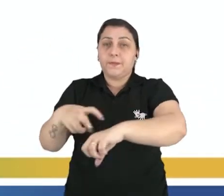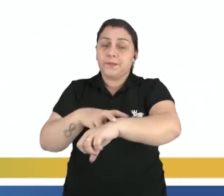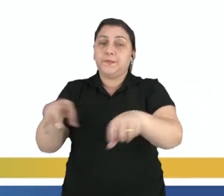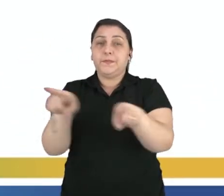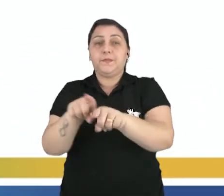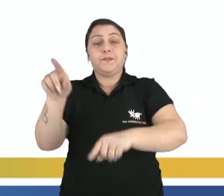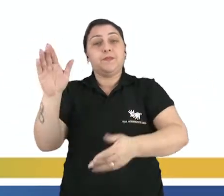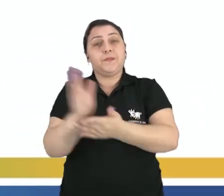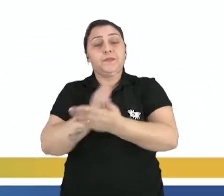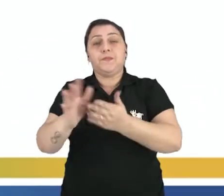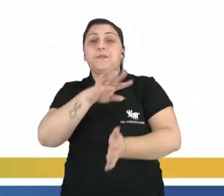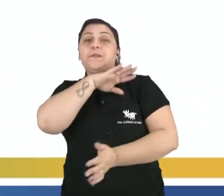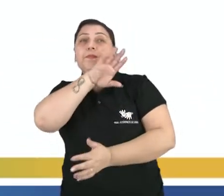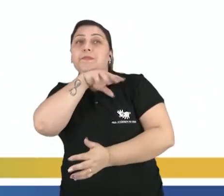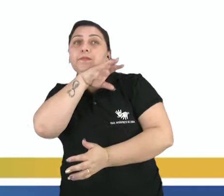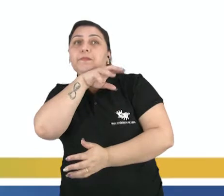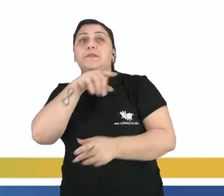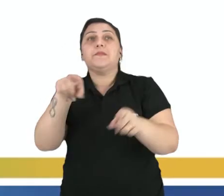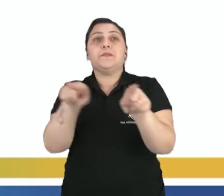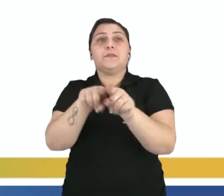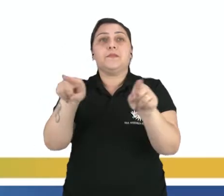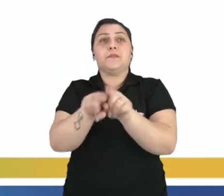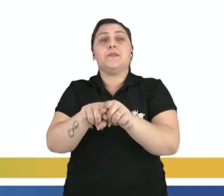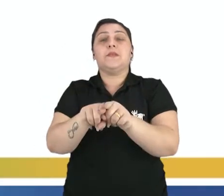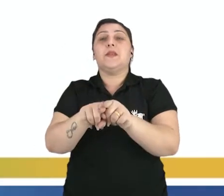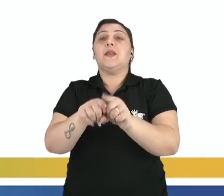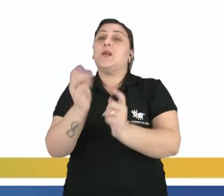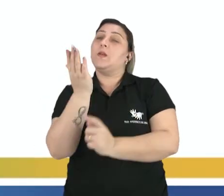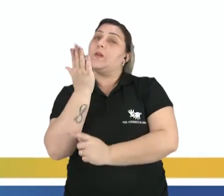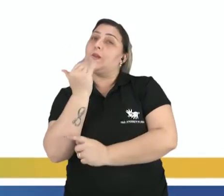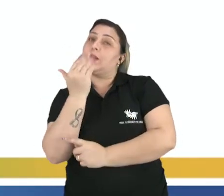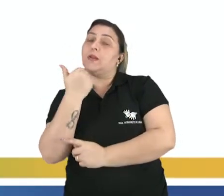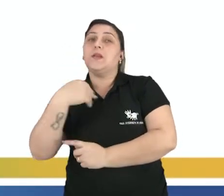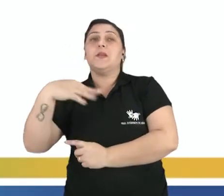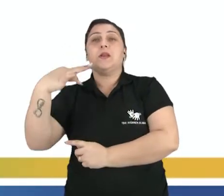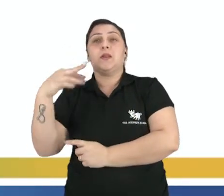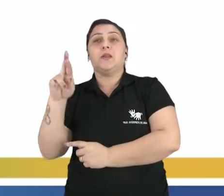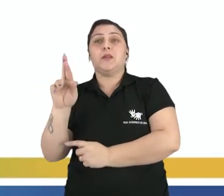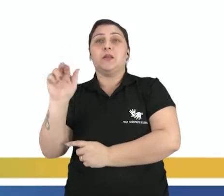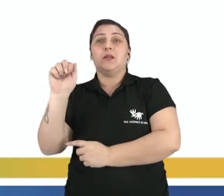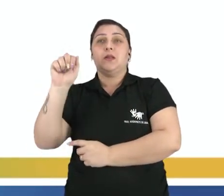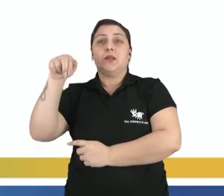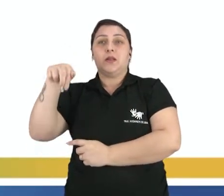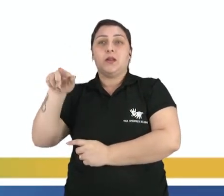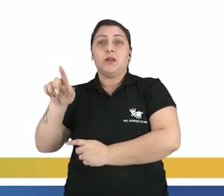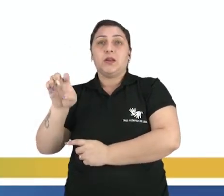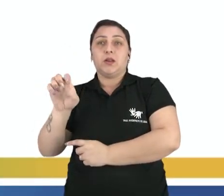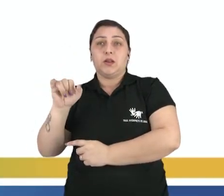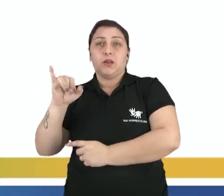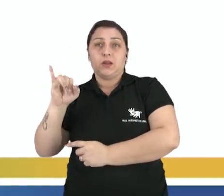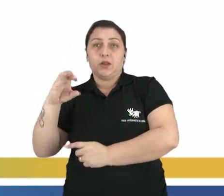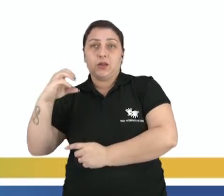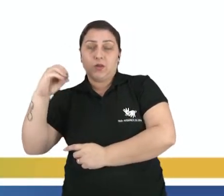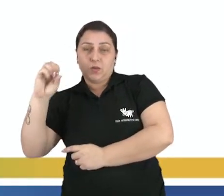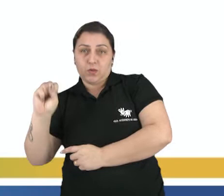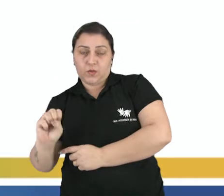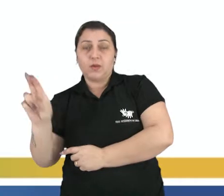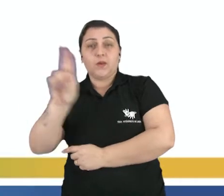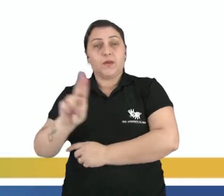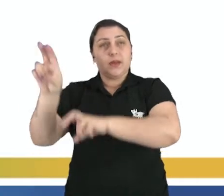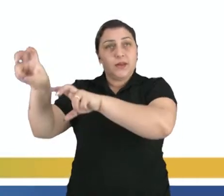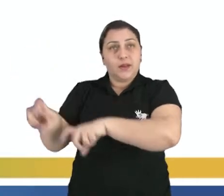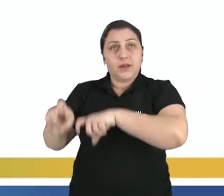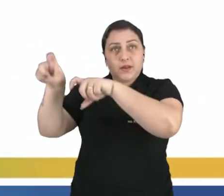em algumas espécies animais. Nós temos os transgênicos, que geralmente também são utilizados na